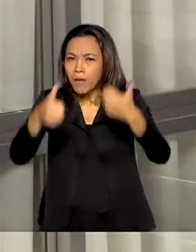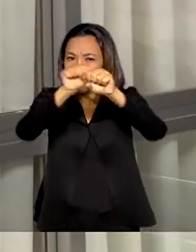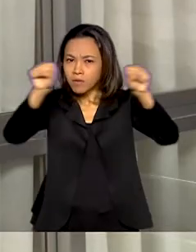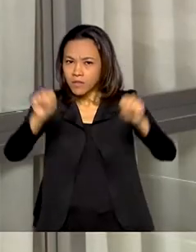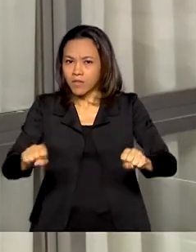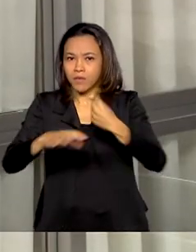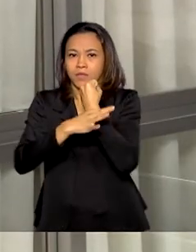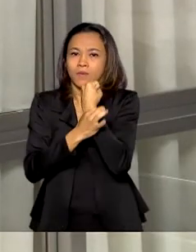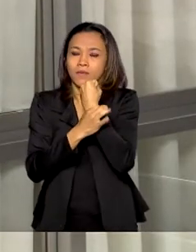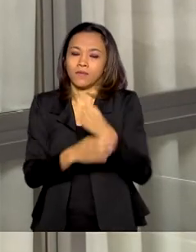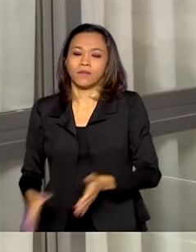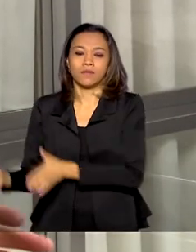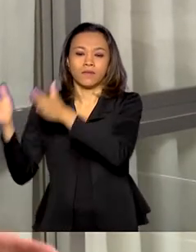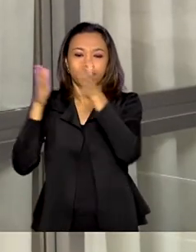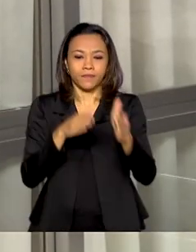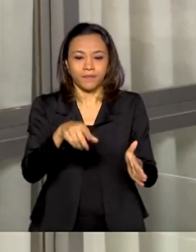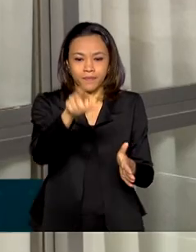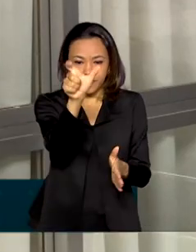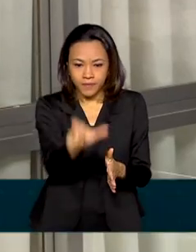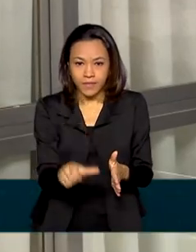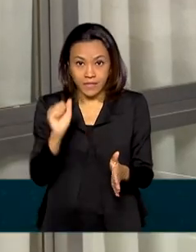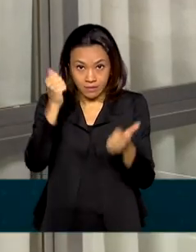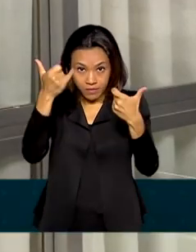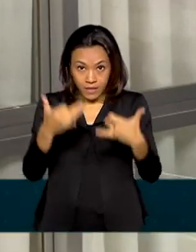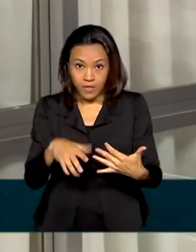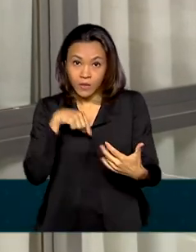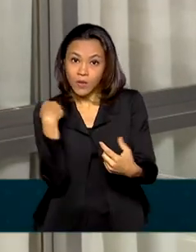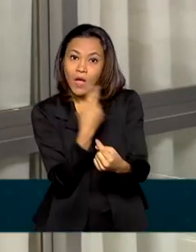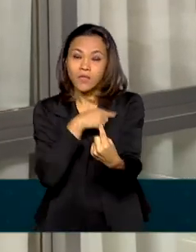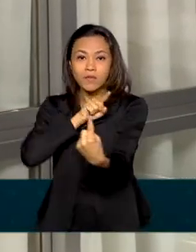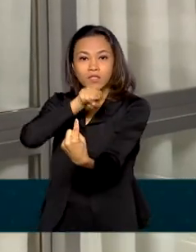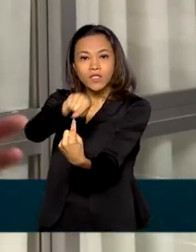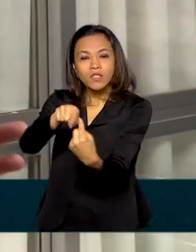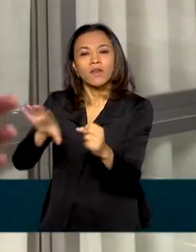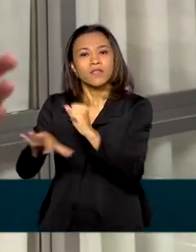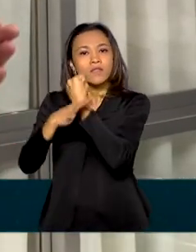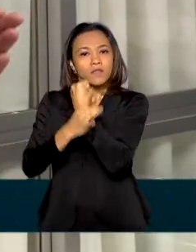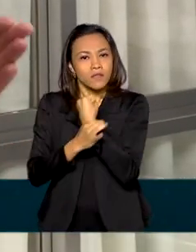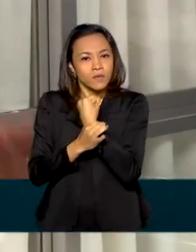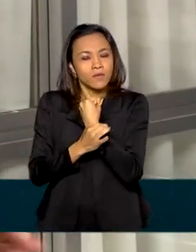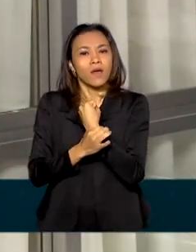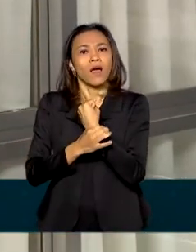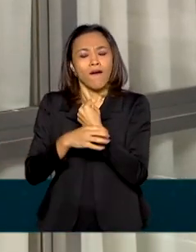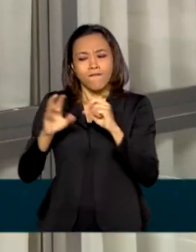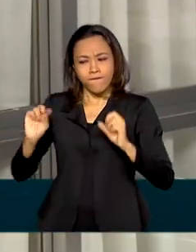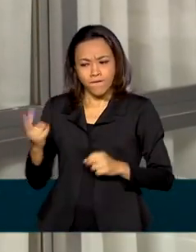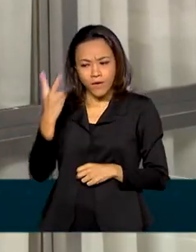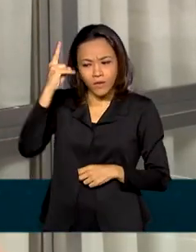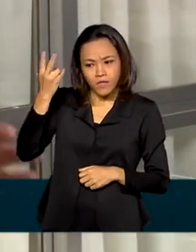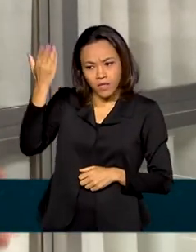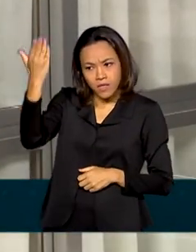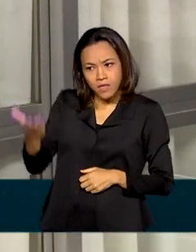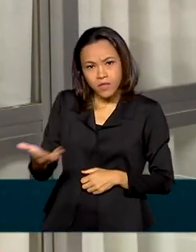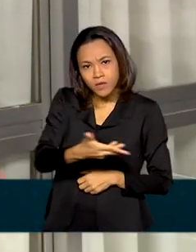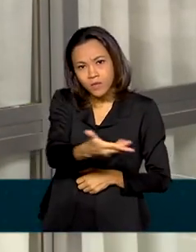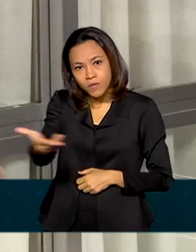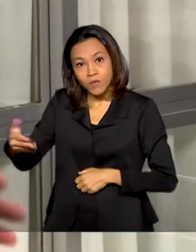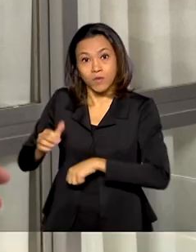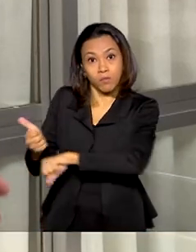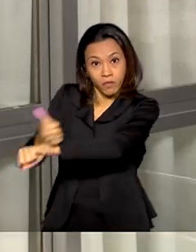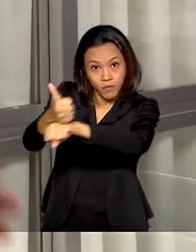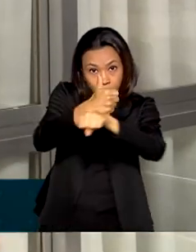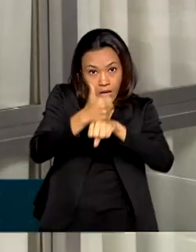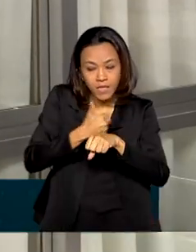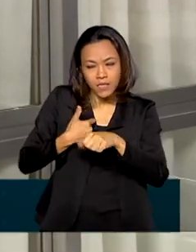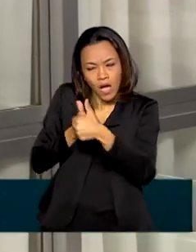Nosso objetivo é garantir uma melhor segurança pública, valorizando o profissional dessa área, acompanhando o seu